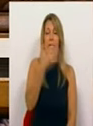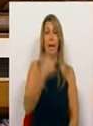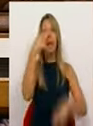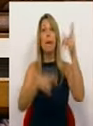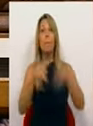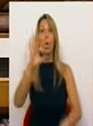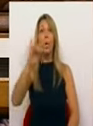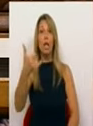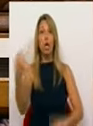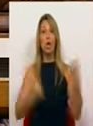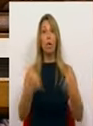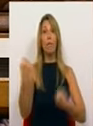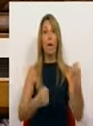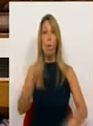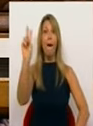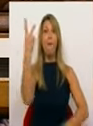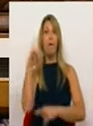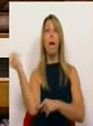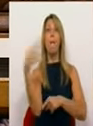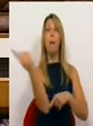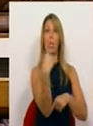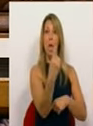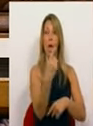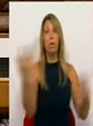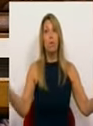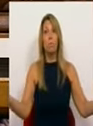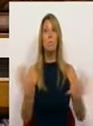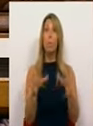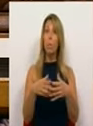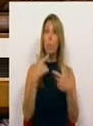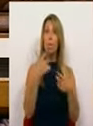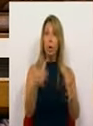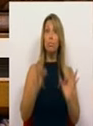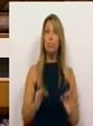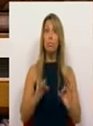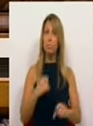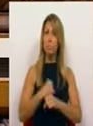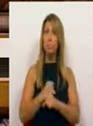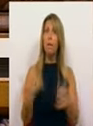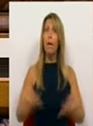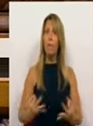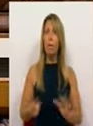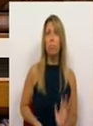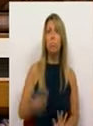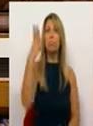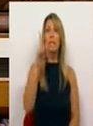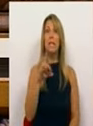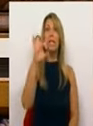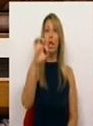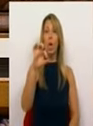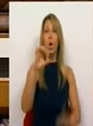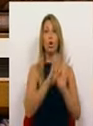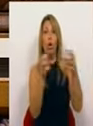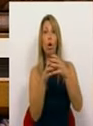e 2 meios aéreos. A Comissão afirma que estavam efetivamente a operar 68 operacionais,